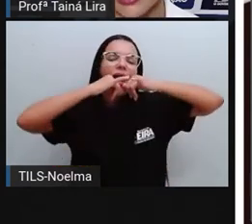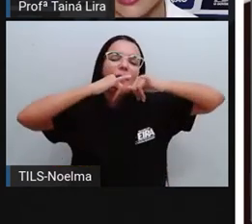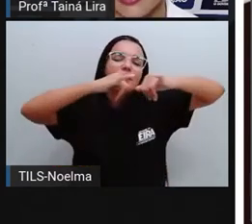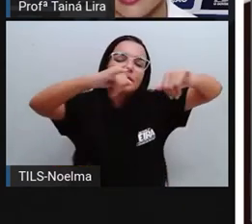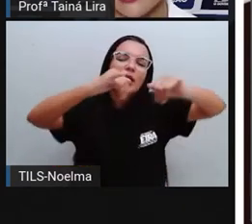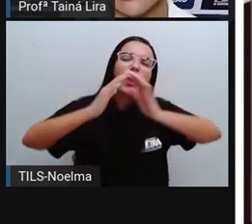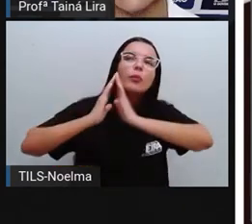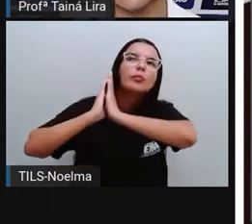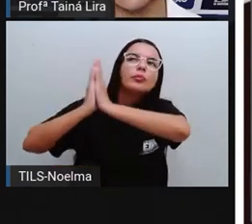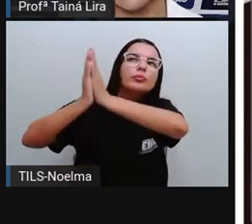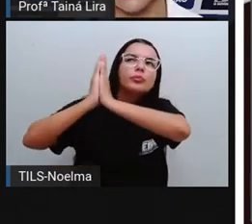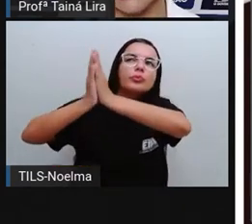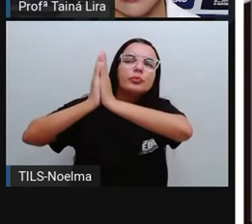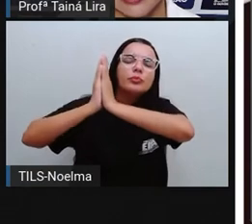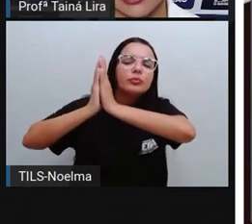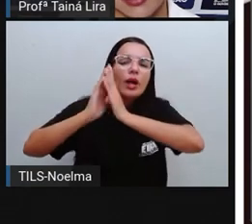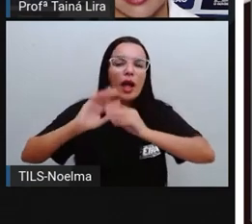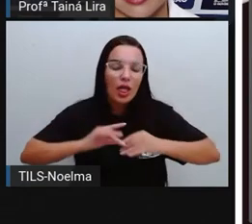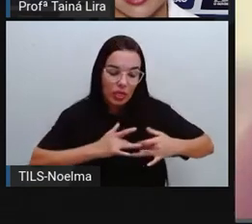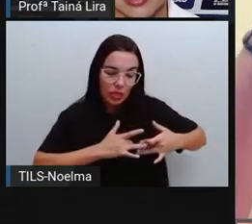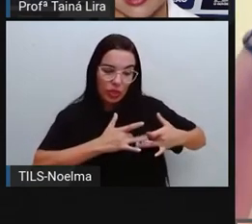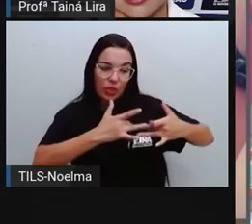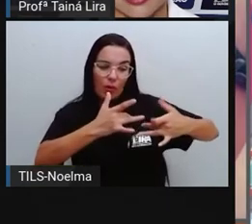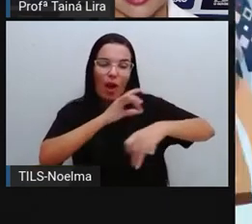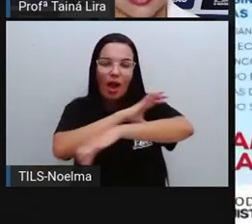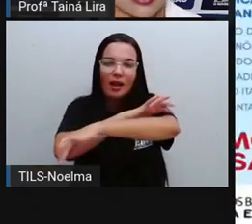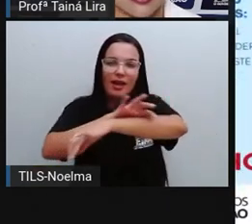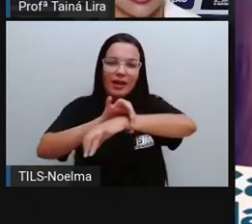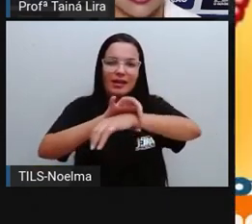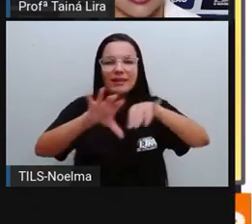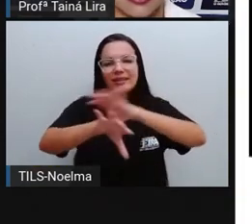Um cartaz aí da campanha do agasalho.